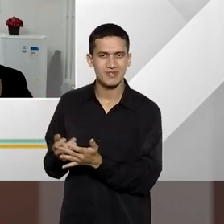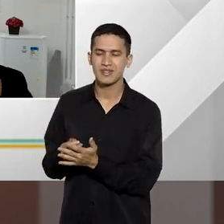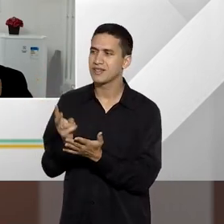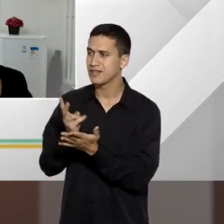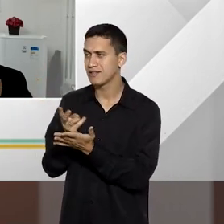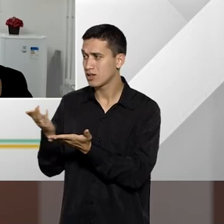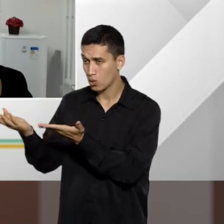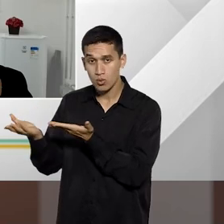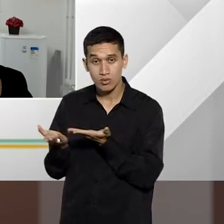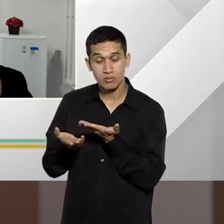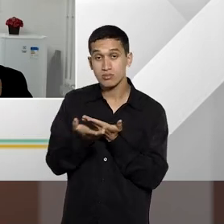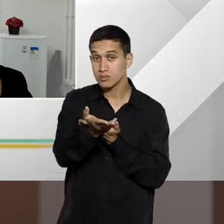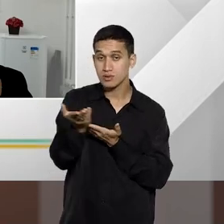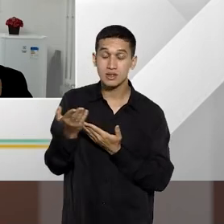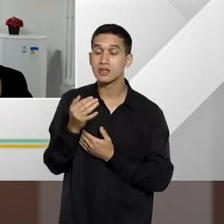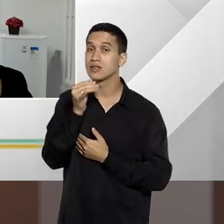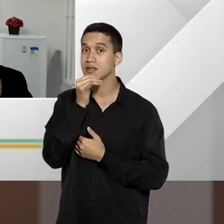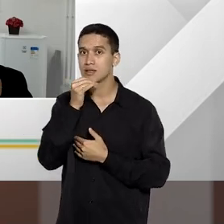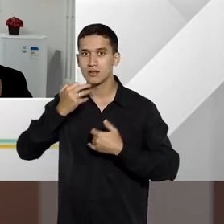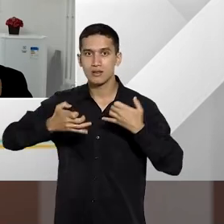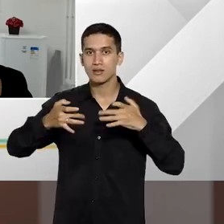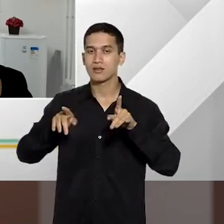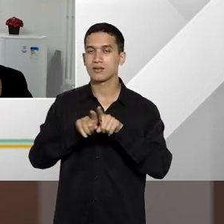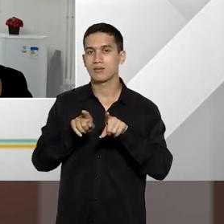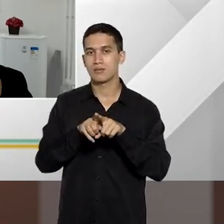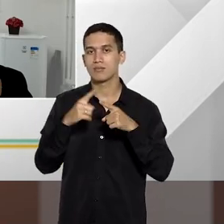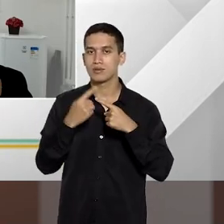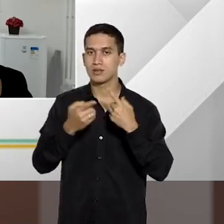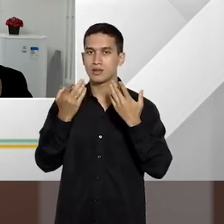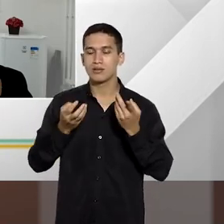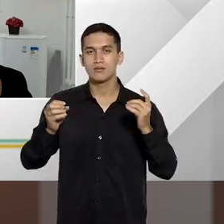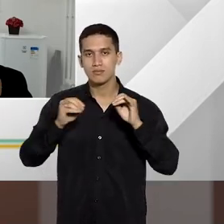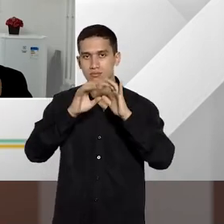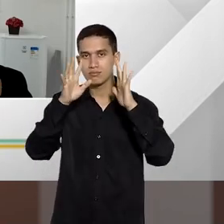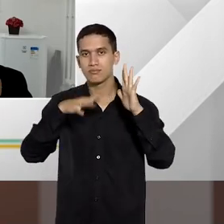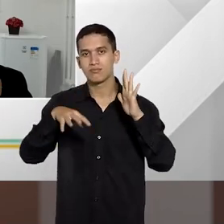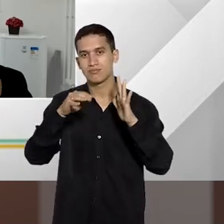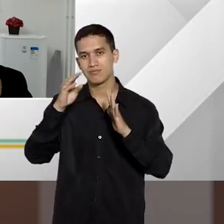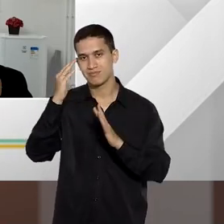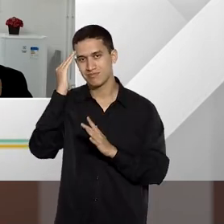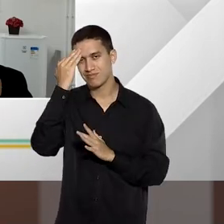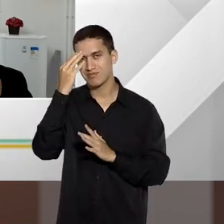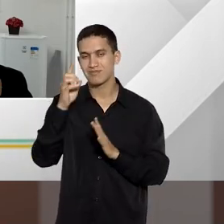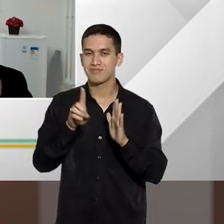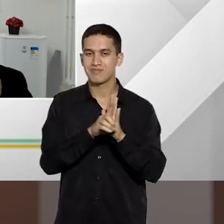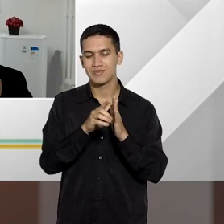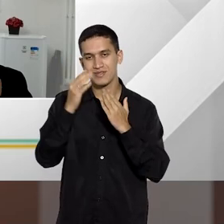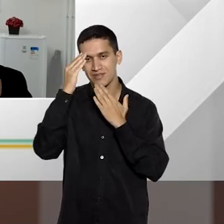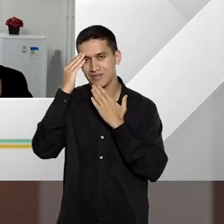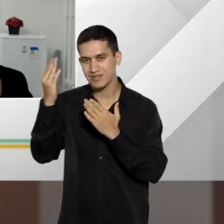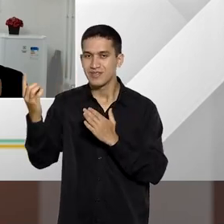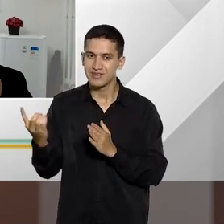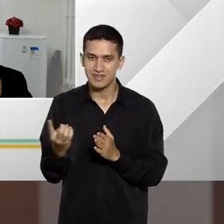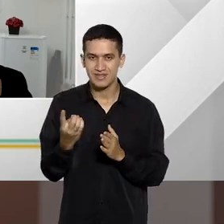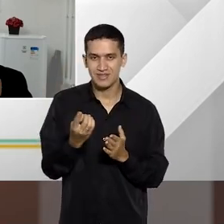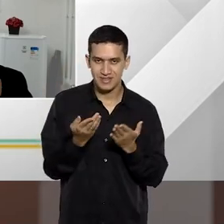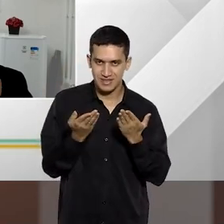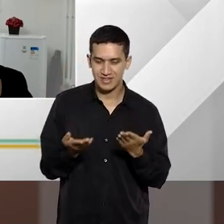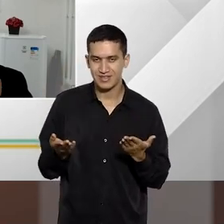exemplos, porque eu acho que isso deixa muito marcado e claro para todos entenderem direito. Muito obrigada pela participação aqui no nosso programa.